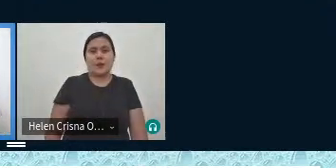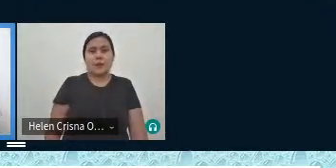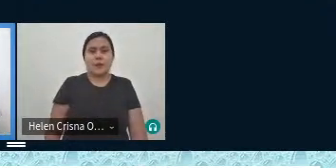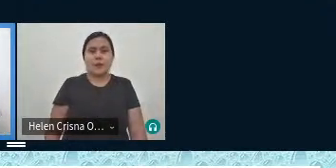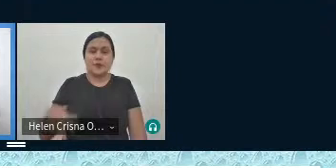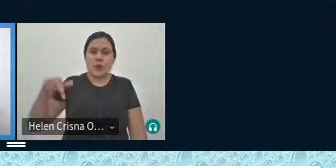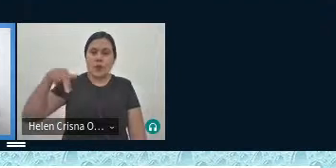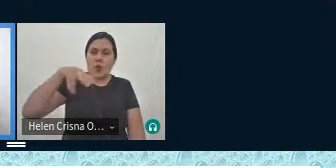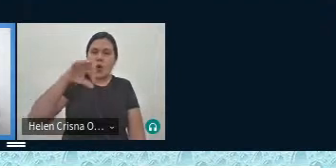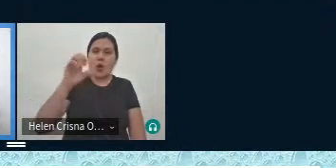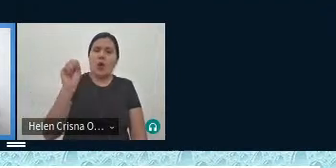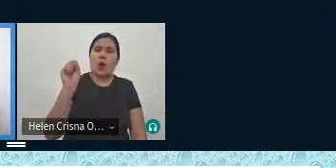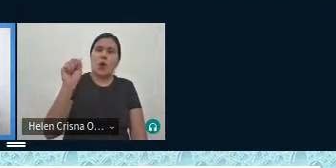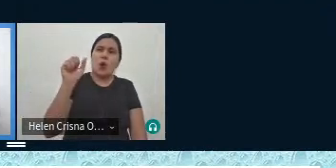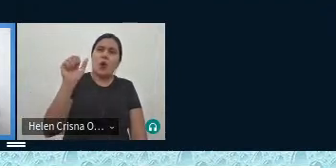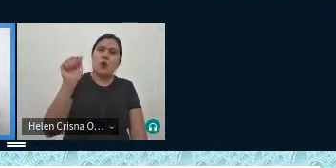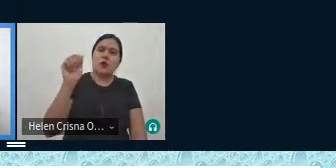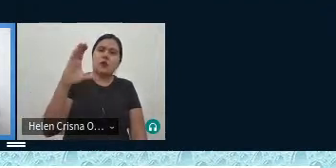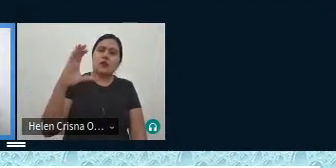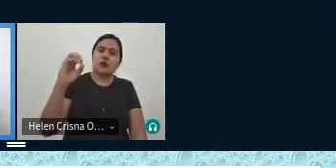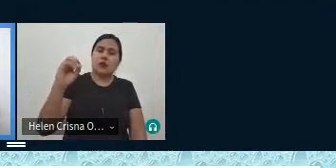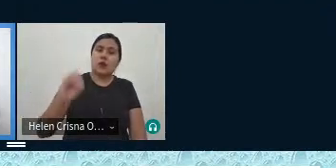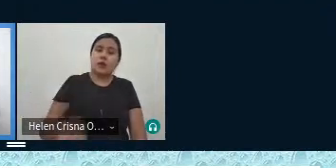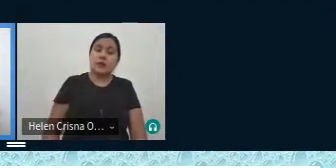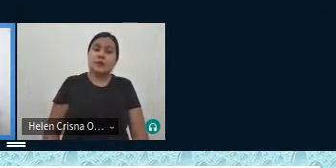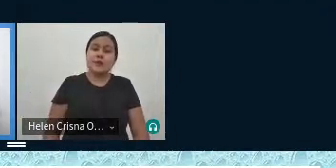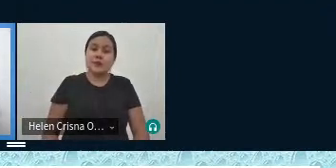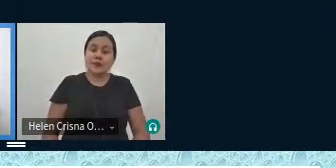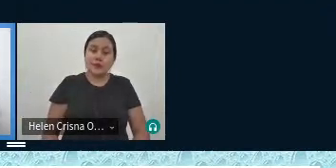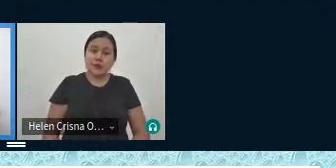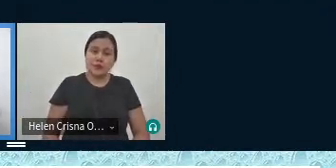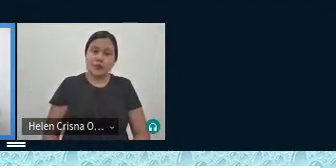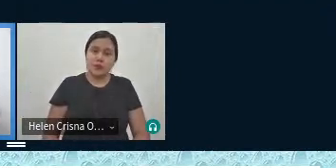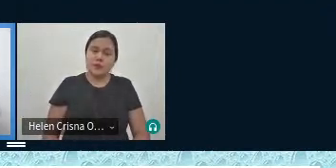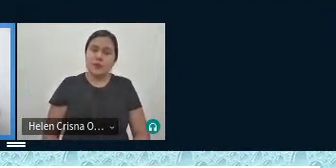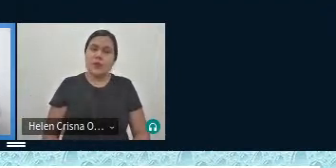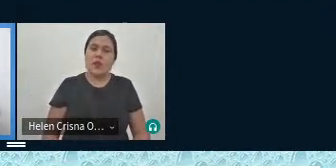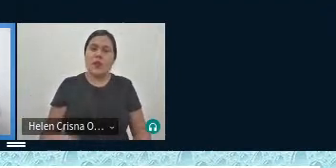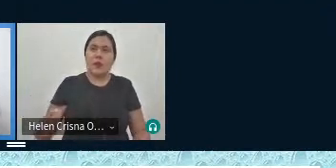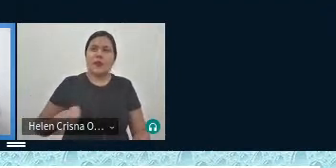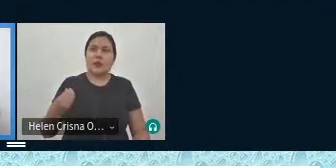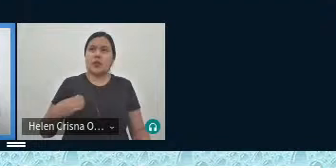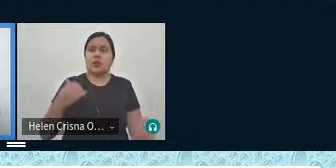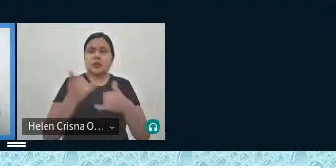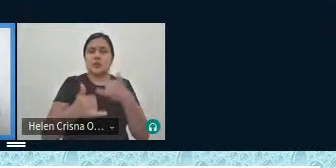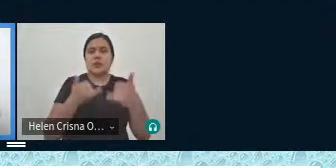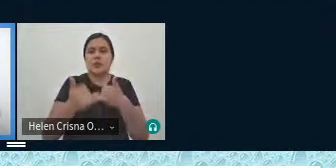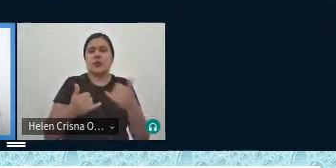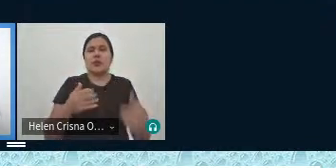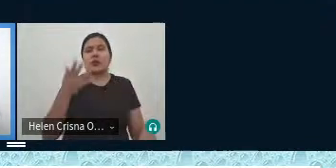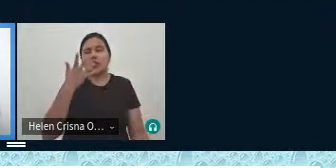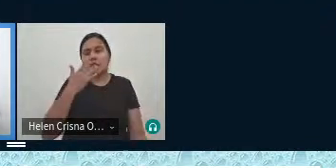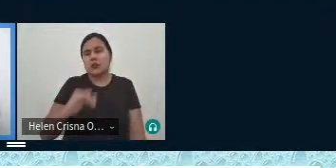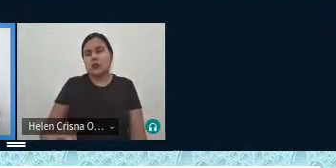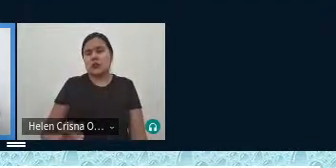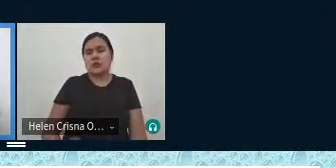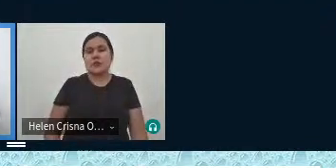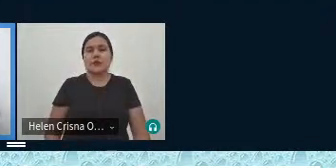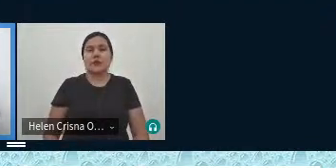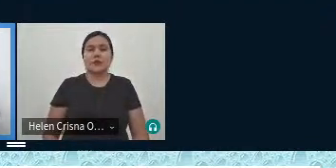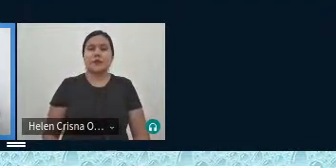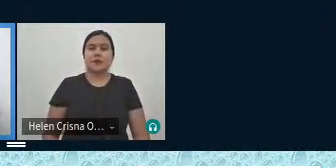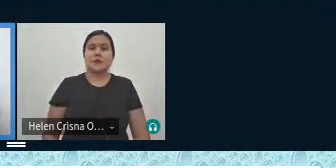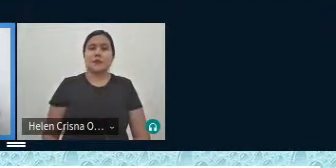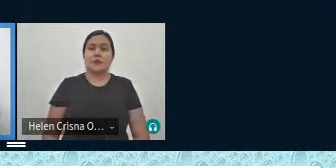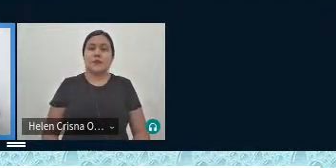devem reconhecer né A Corrida do Saco que também faz parte das brincadeiras e jogos de infância então